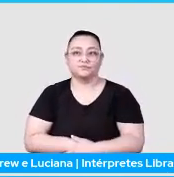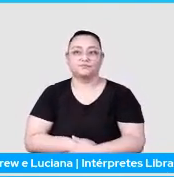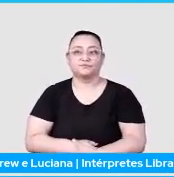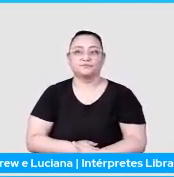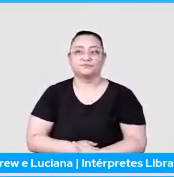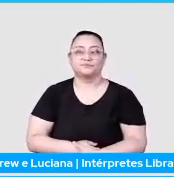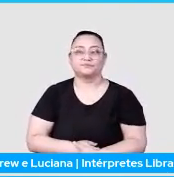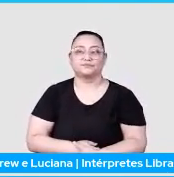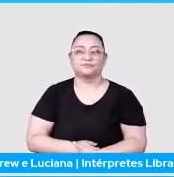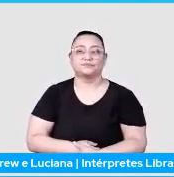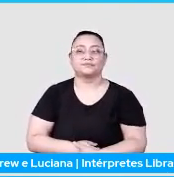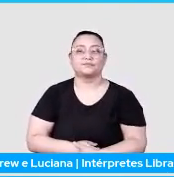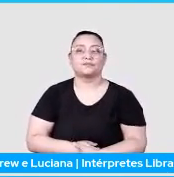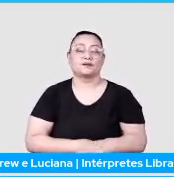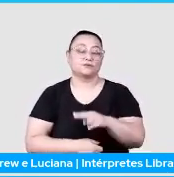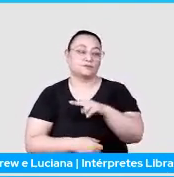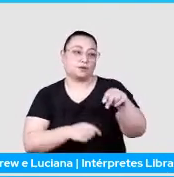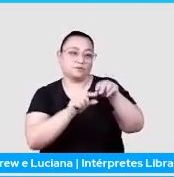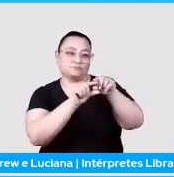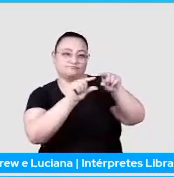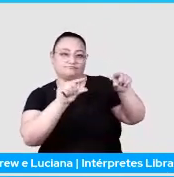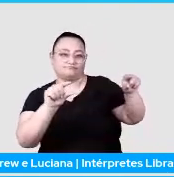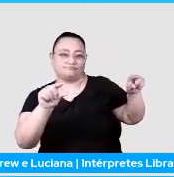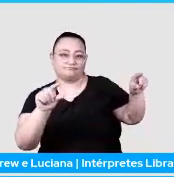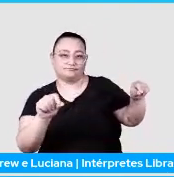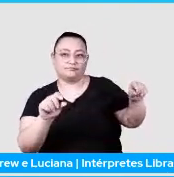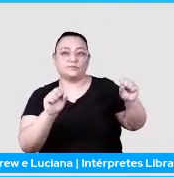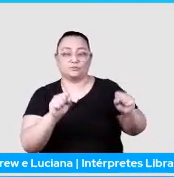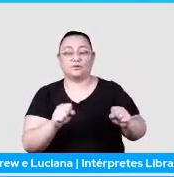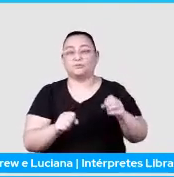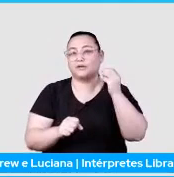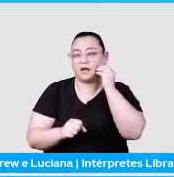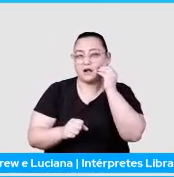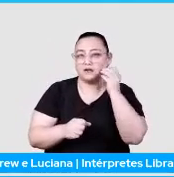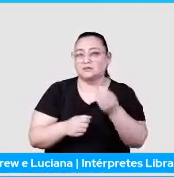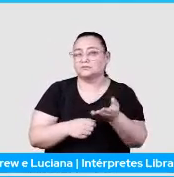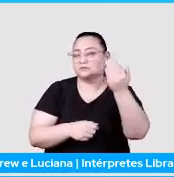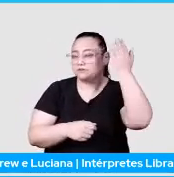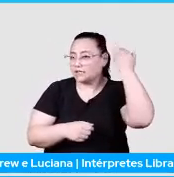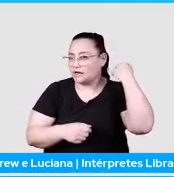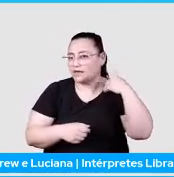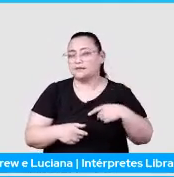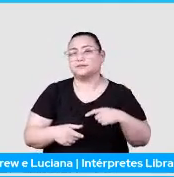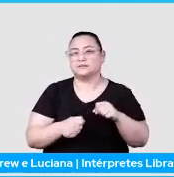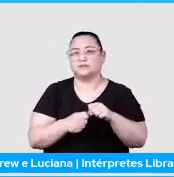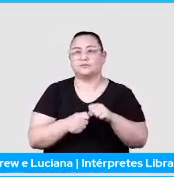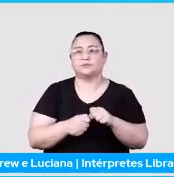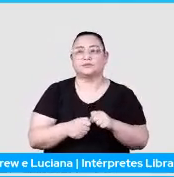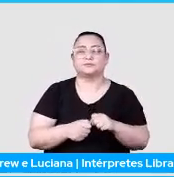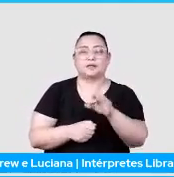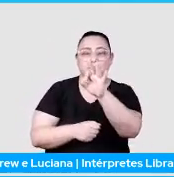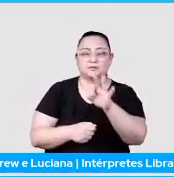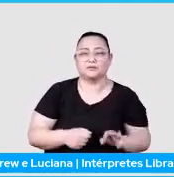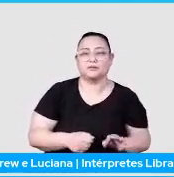chamado Description Animal Coverage, onde eu posso pegar aquela statezinha de description lá da porcentagem,